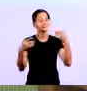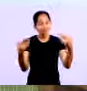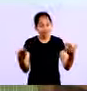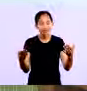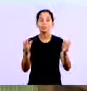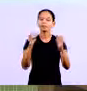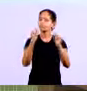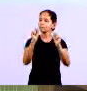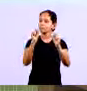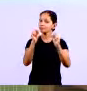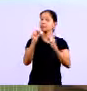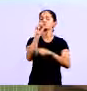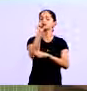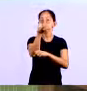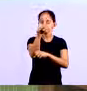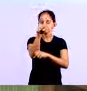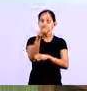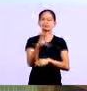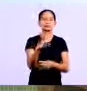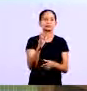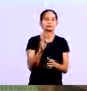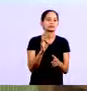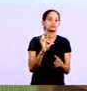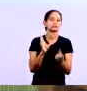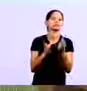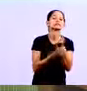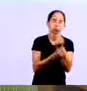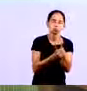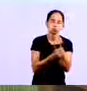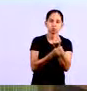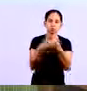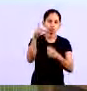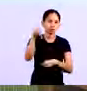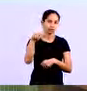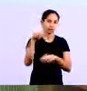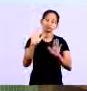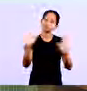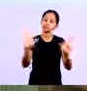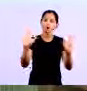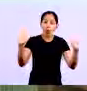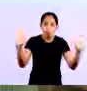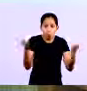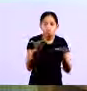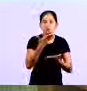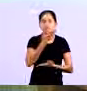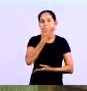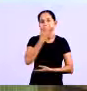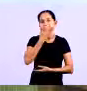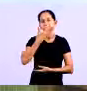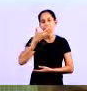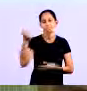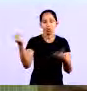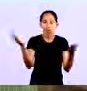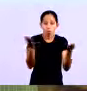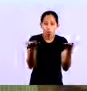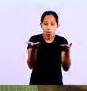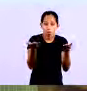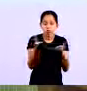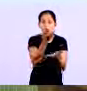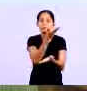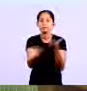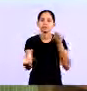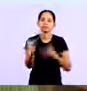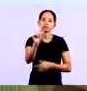pode sim A compra com cartão, ela não é 100% segura Claro, é uma das formas mais seguras que existe Talvez só perca por